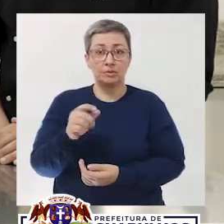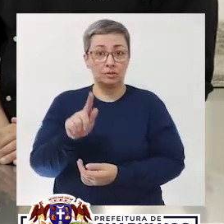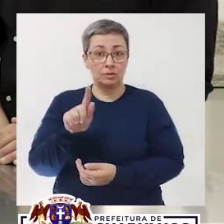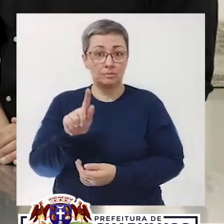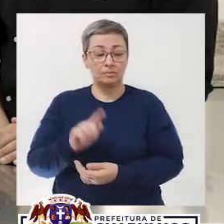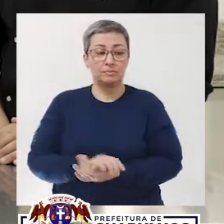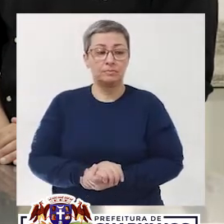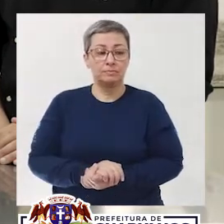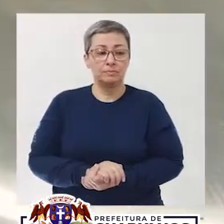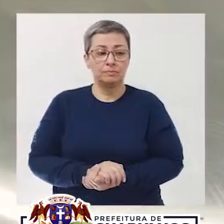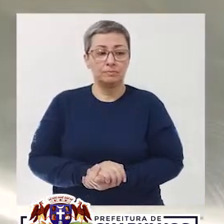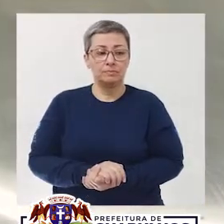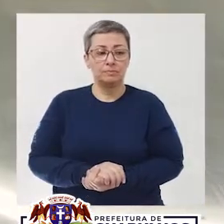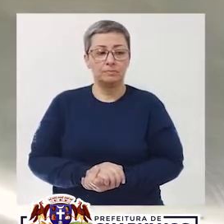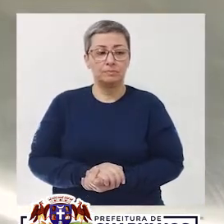400 gramas.